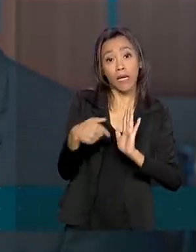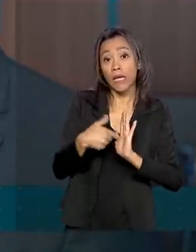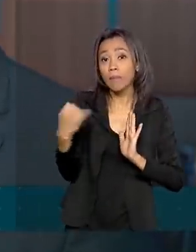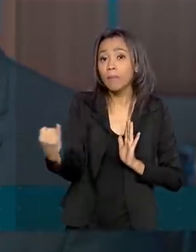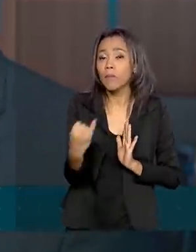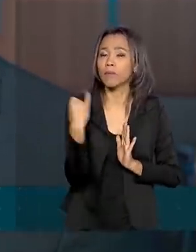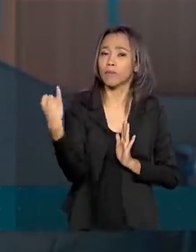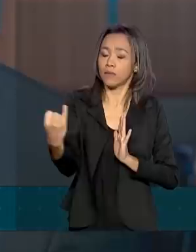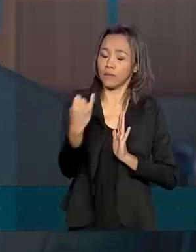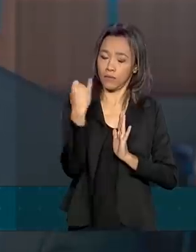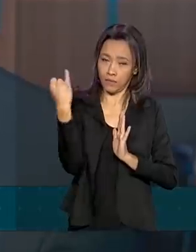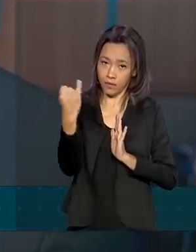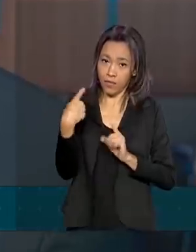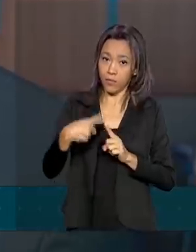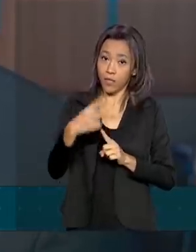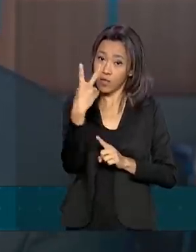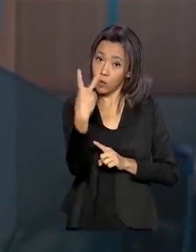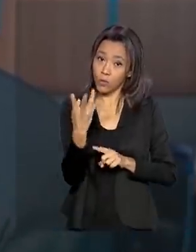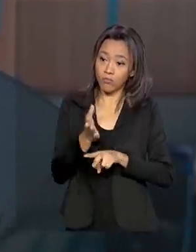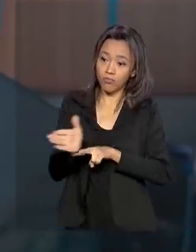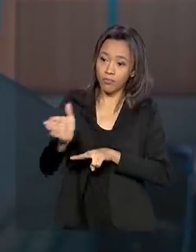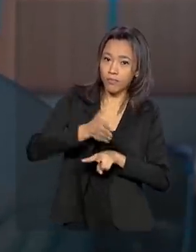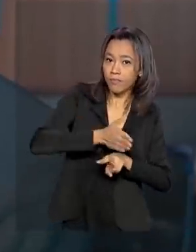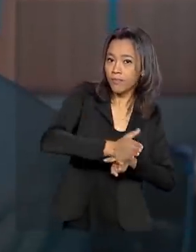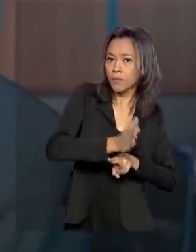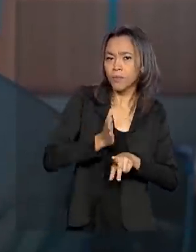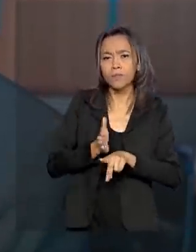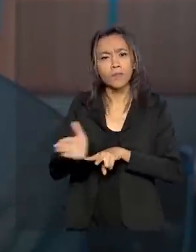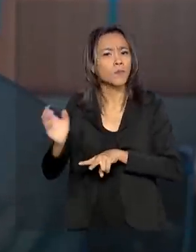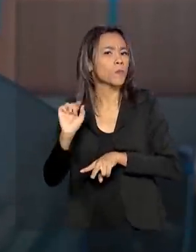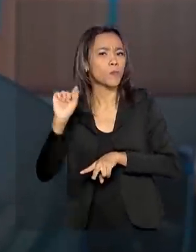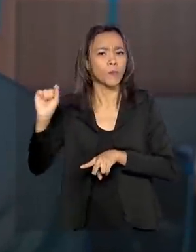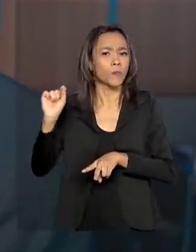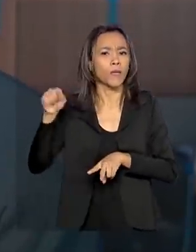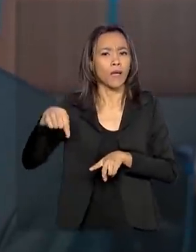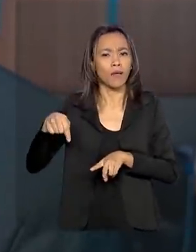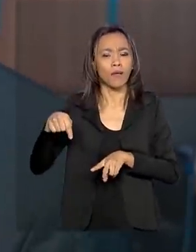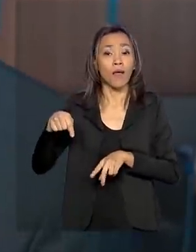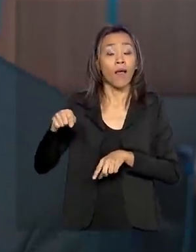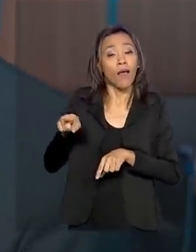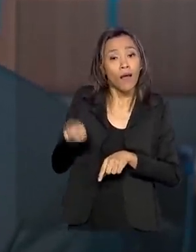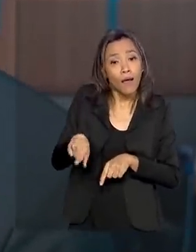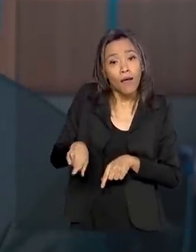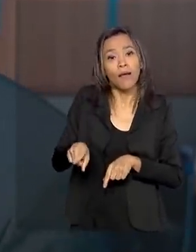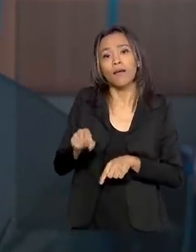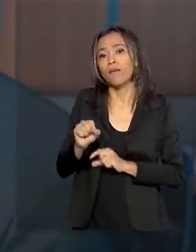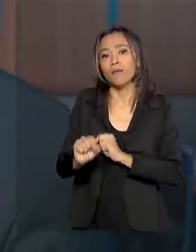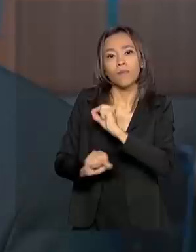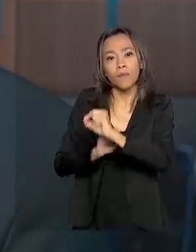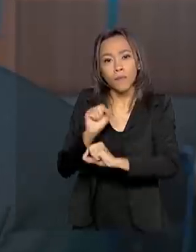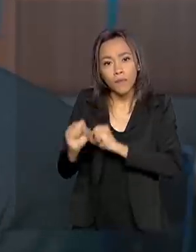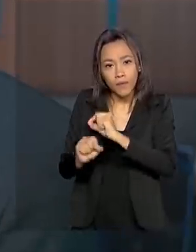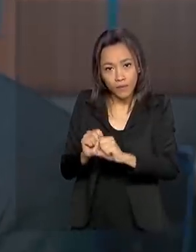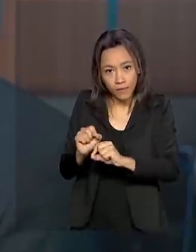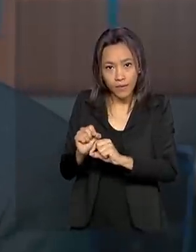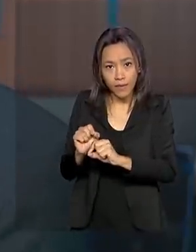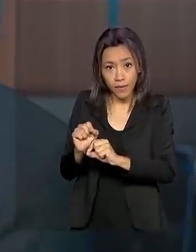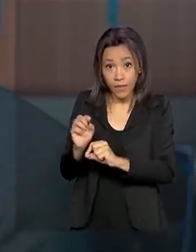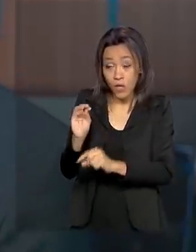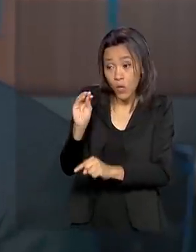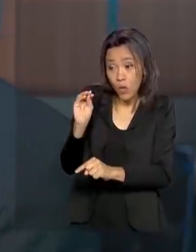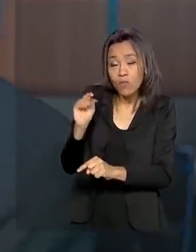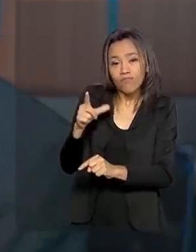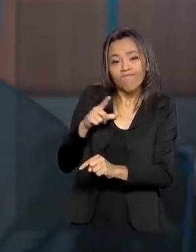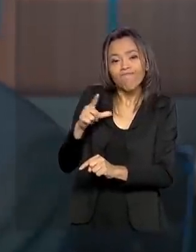especificamente em dois pontos. O primeiro deles é, obviamente, preservar na integralidade